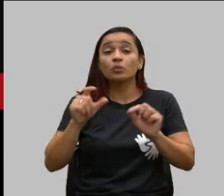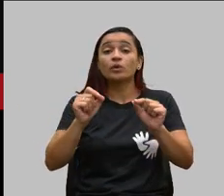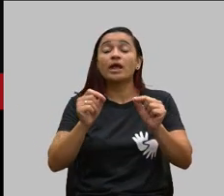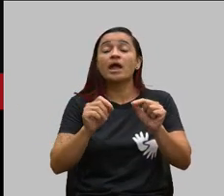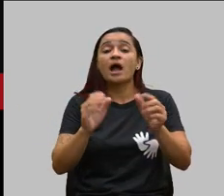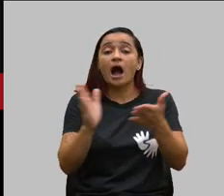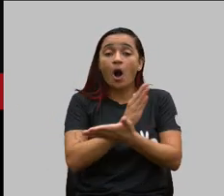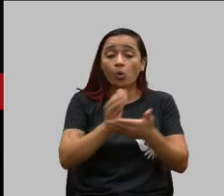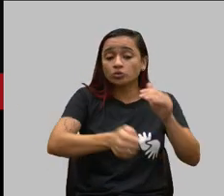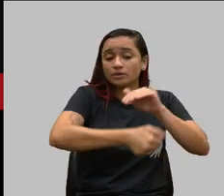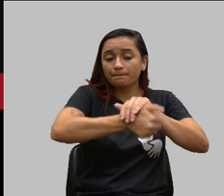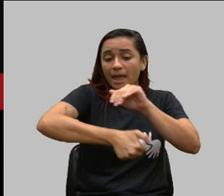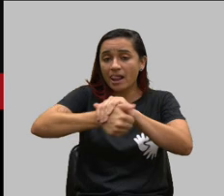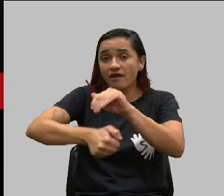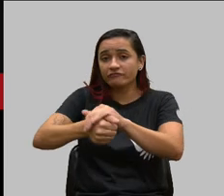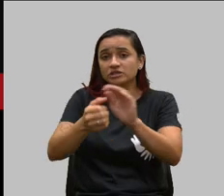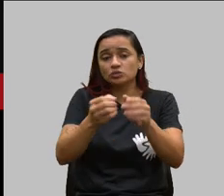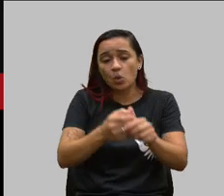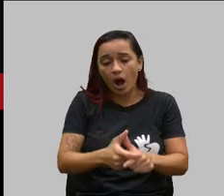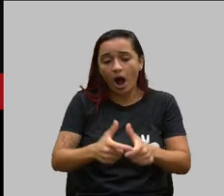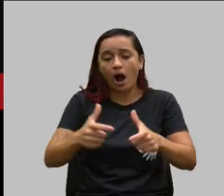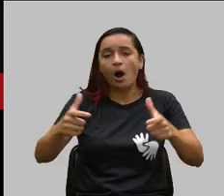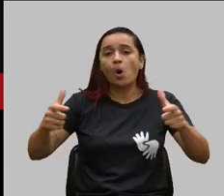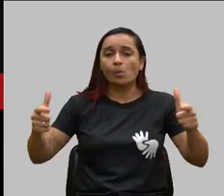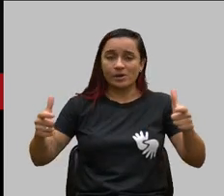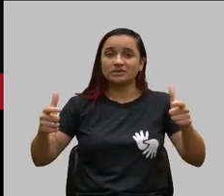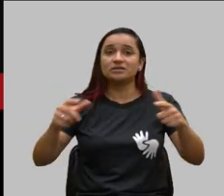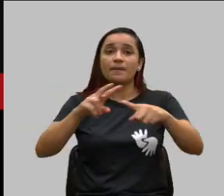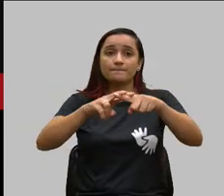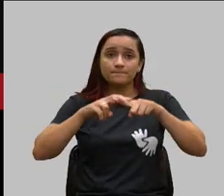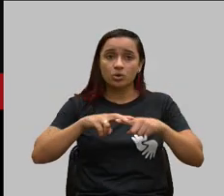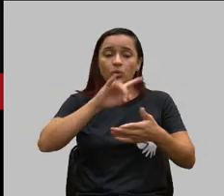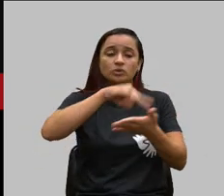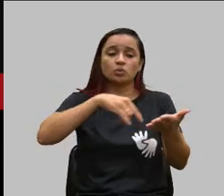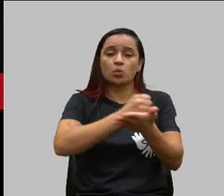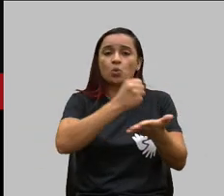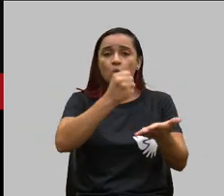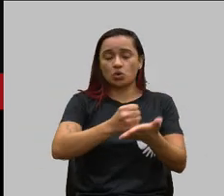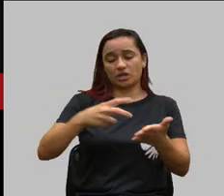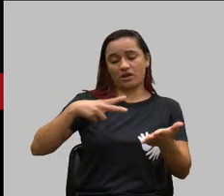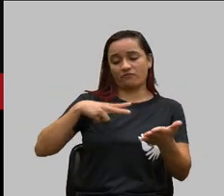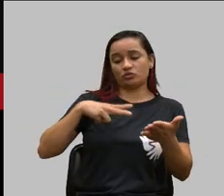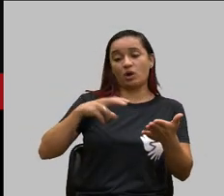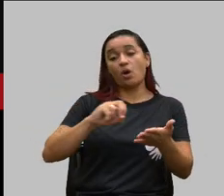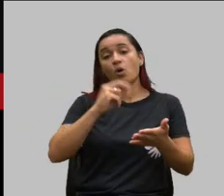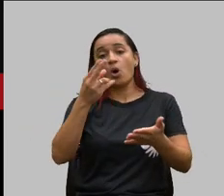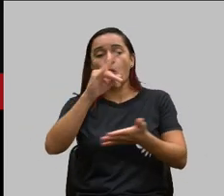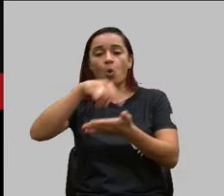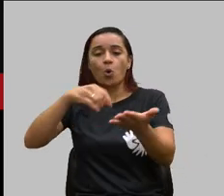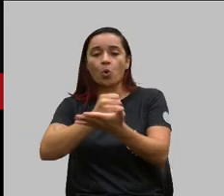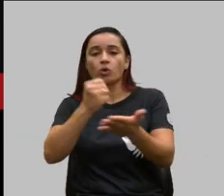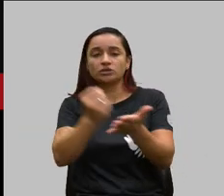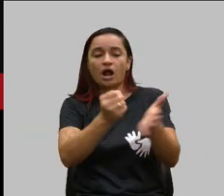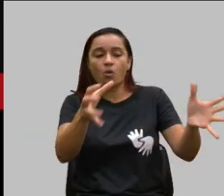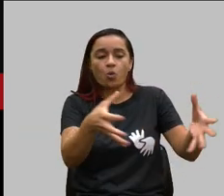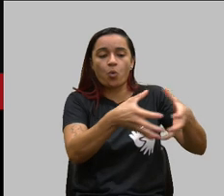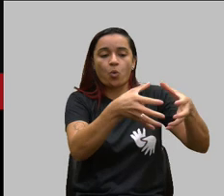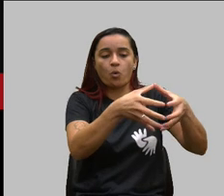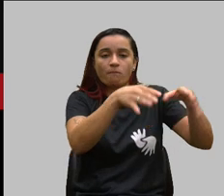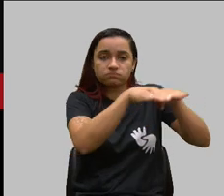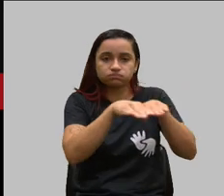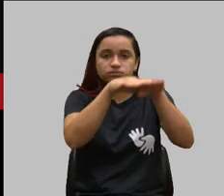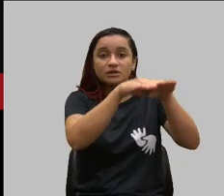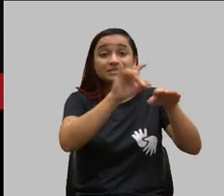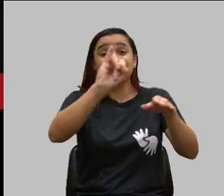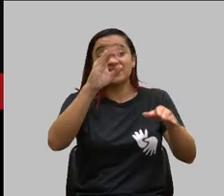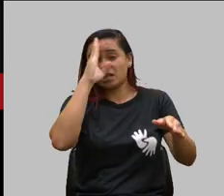rescisão por inadimplência dos contratos individuais aos contratos coletivos contratados diretamente com as